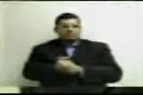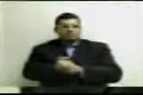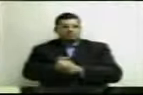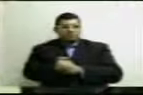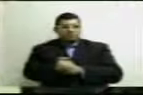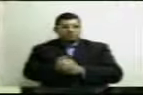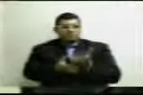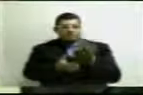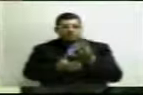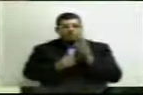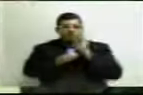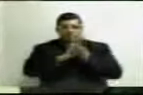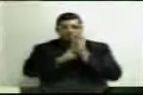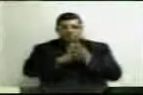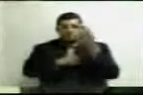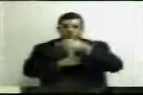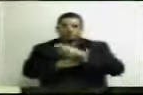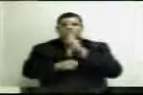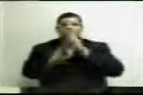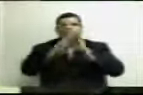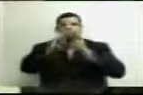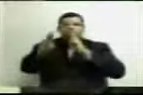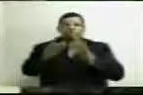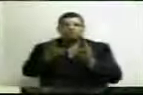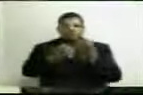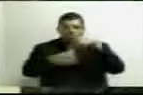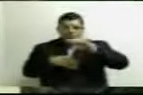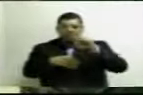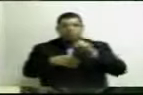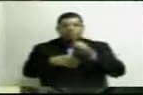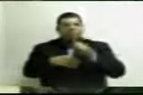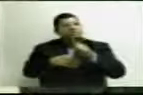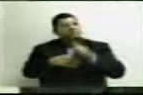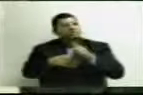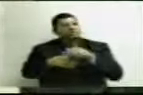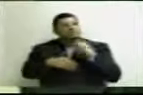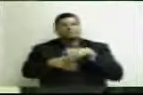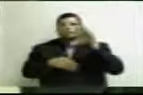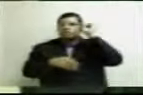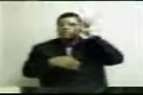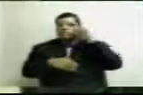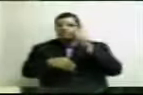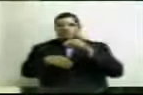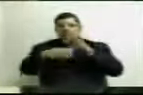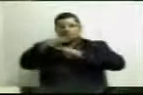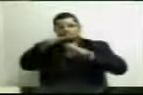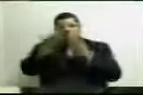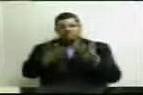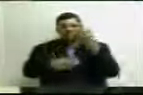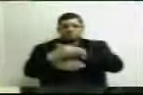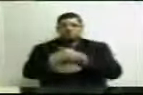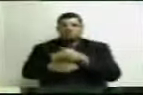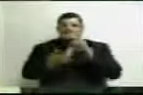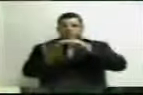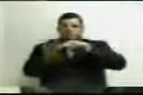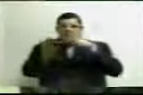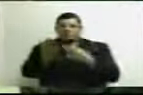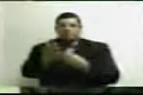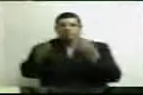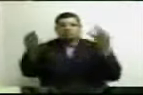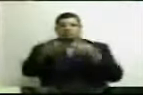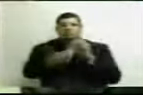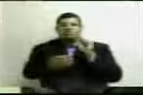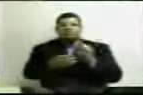convicção de que a Assembleia vai dar uma resposta e que vai dar... o que nós ouvimos desses empresários será traduzido,